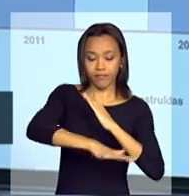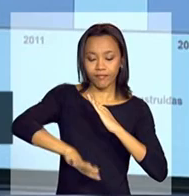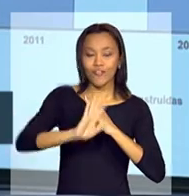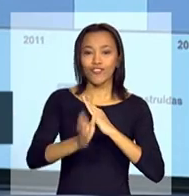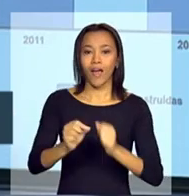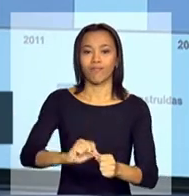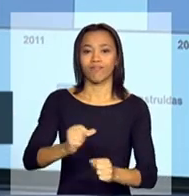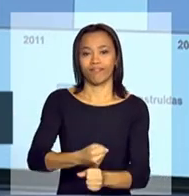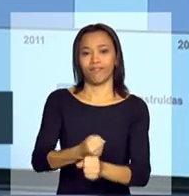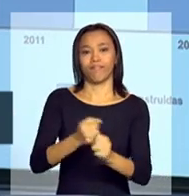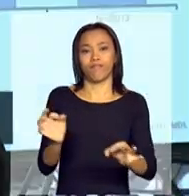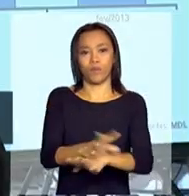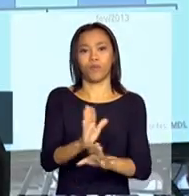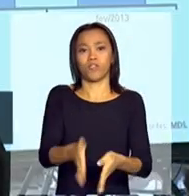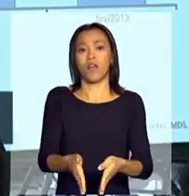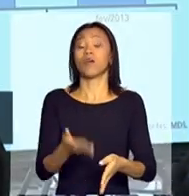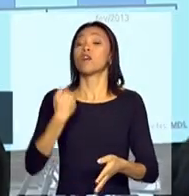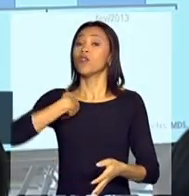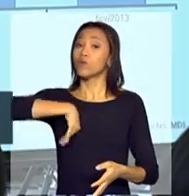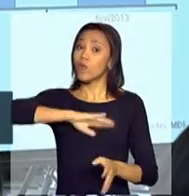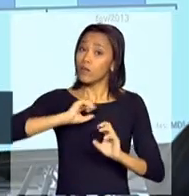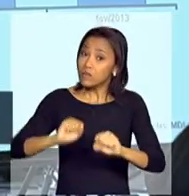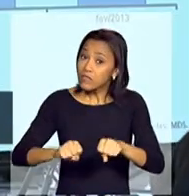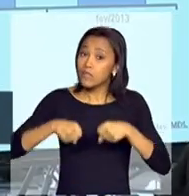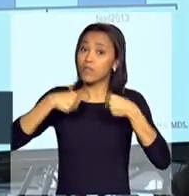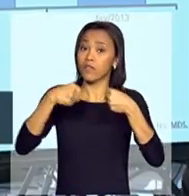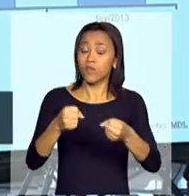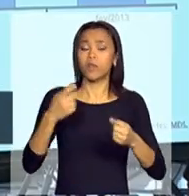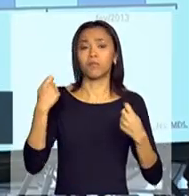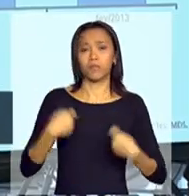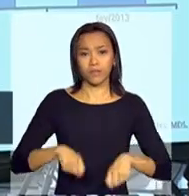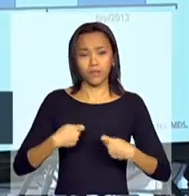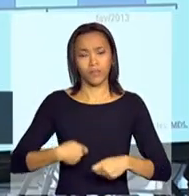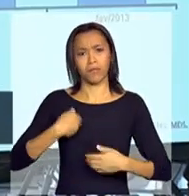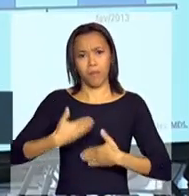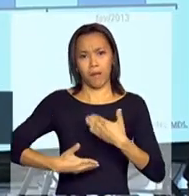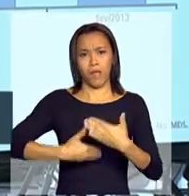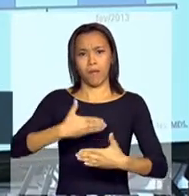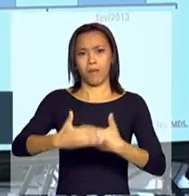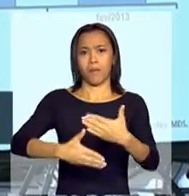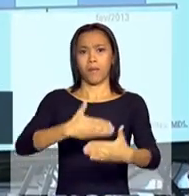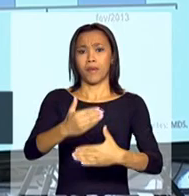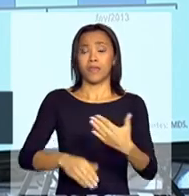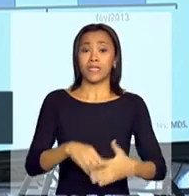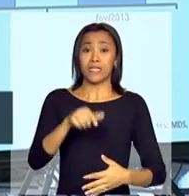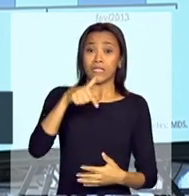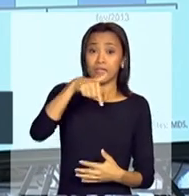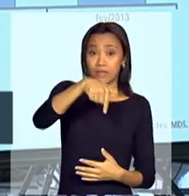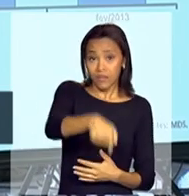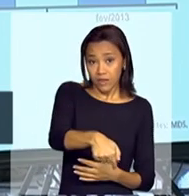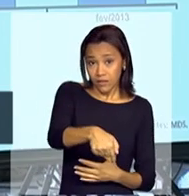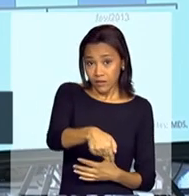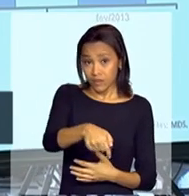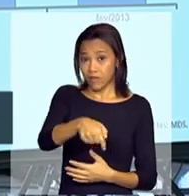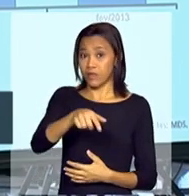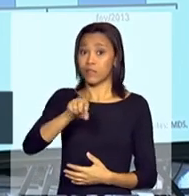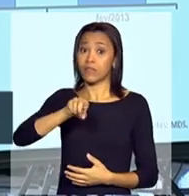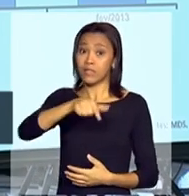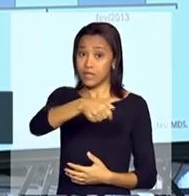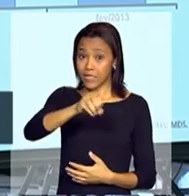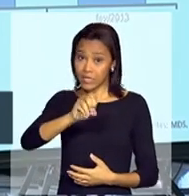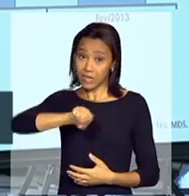uma rota importante, e o nosso desafio é que nós temos que crescer muito para chegar nas 750 mil cisternas que a presidenta se